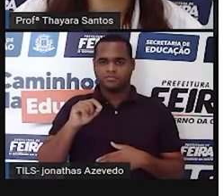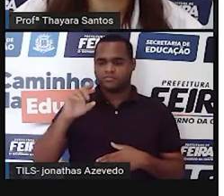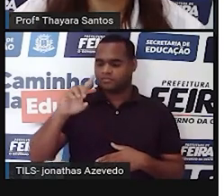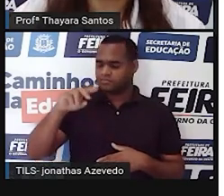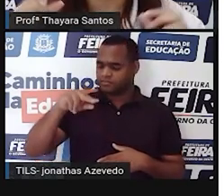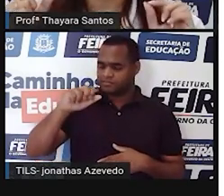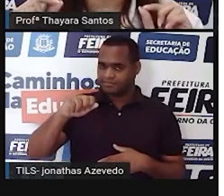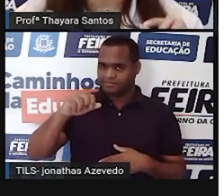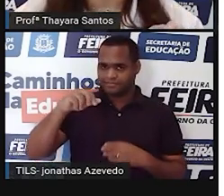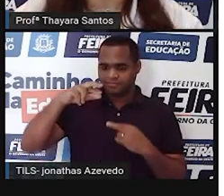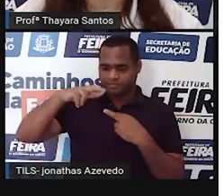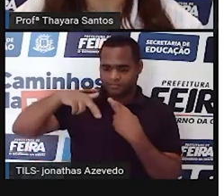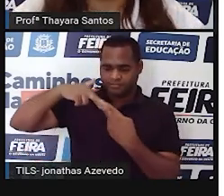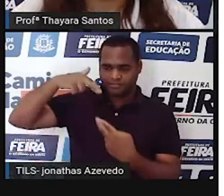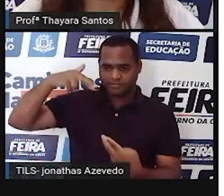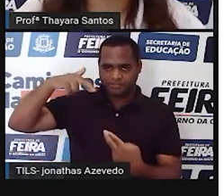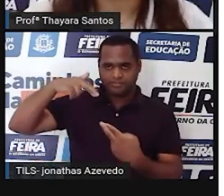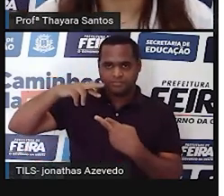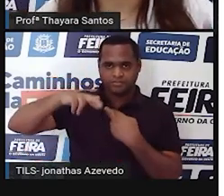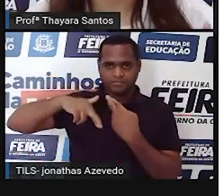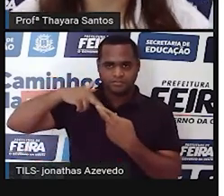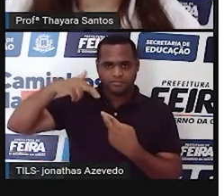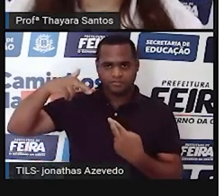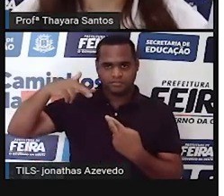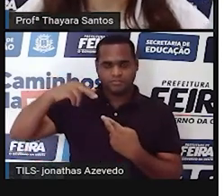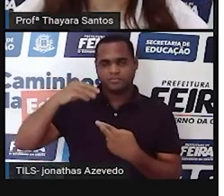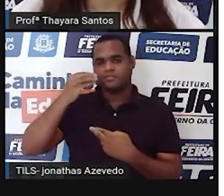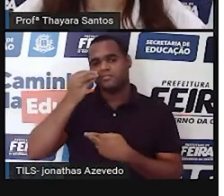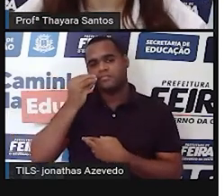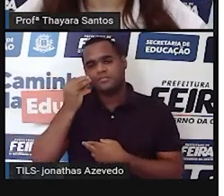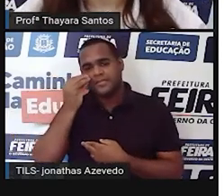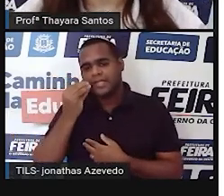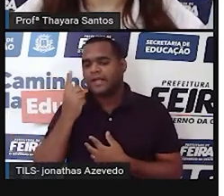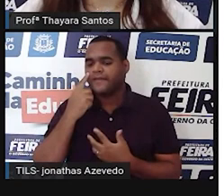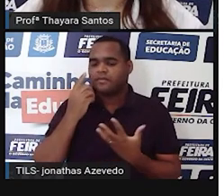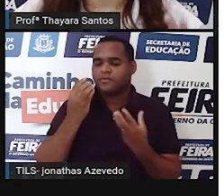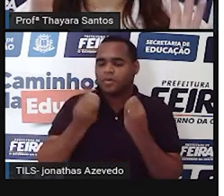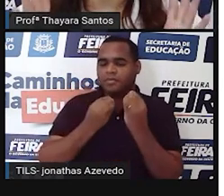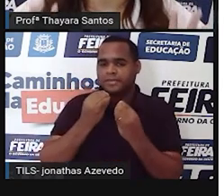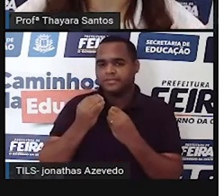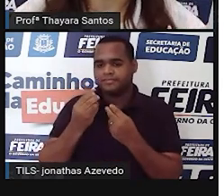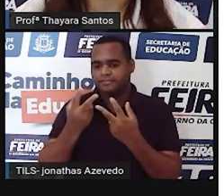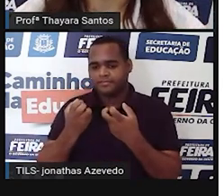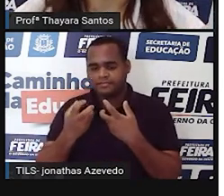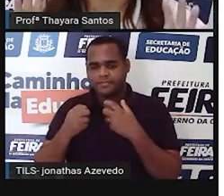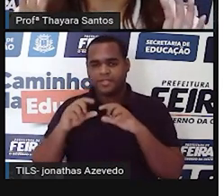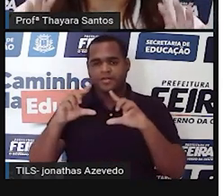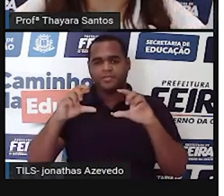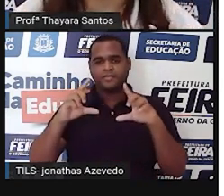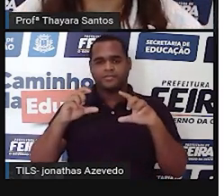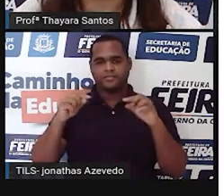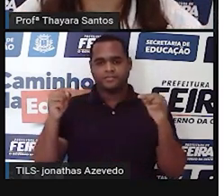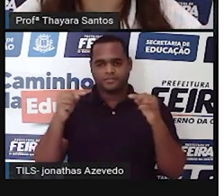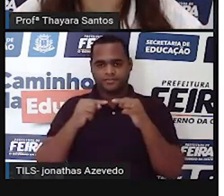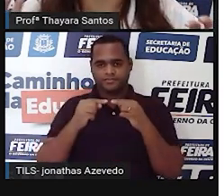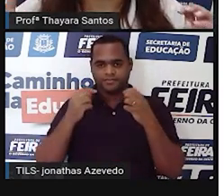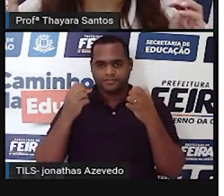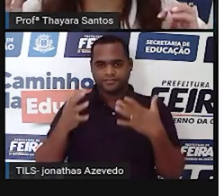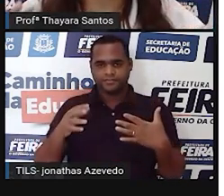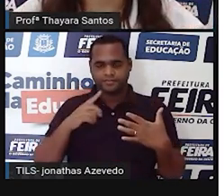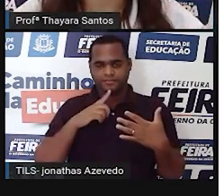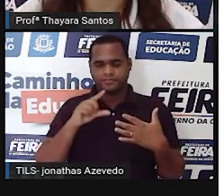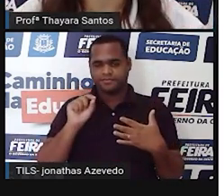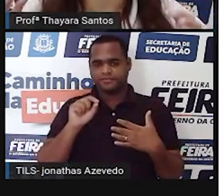DNA. Ela acabou, nos experimentos que ela fazia, ela acabou tirando uma foto, que foi muito importante,